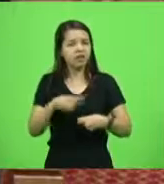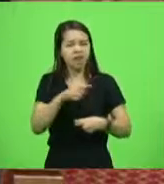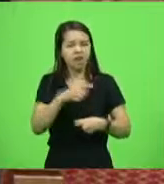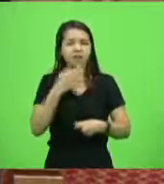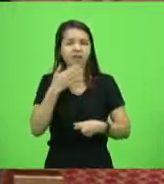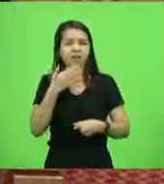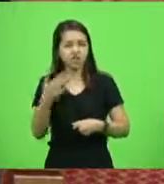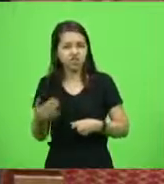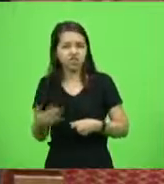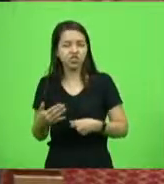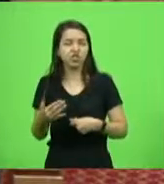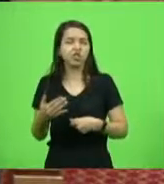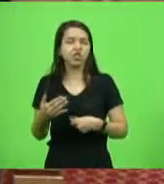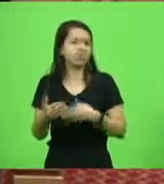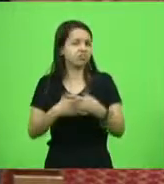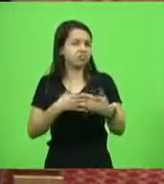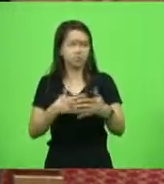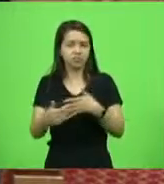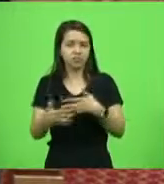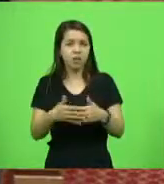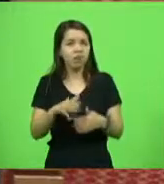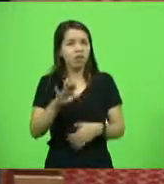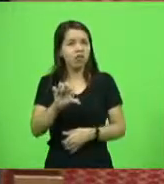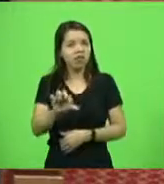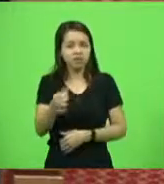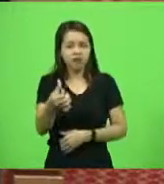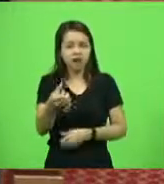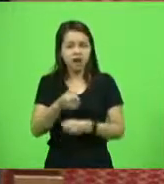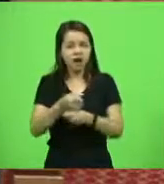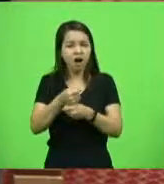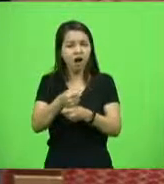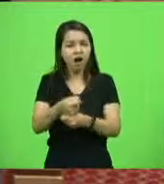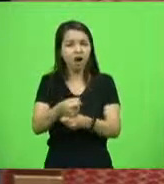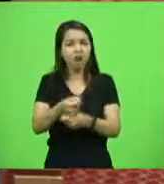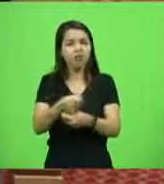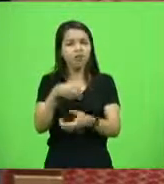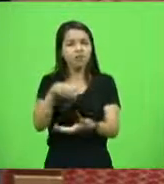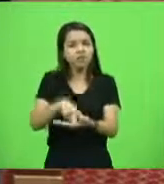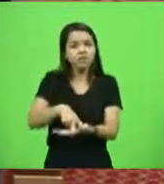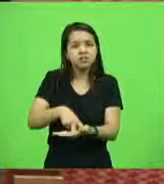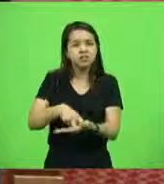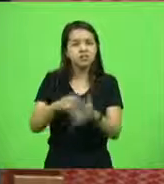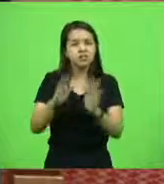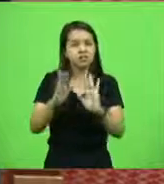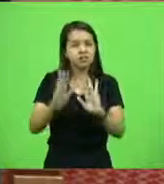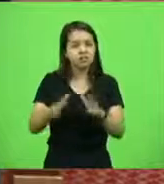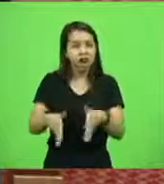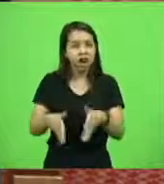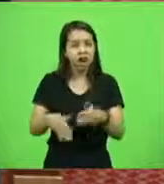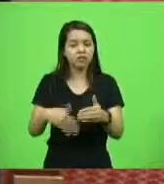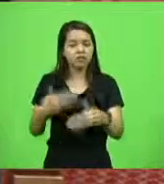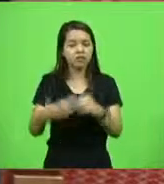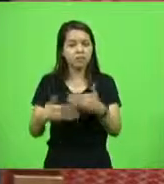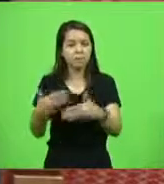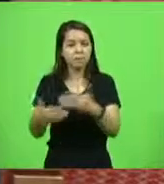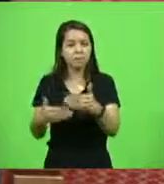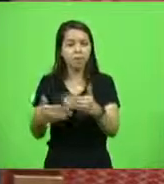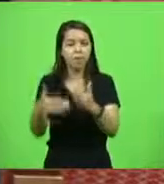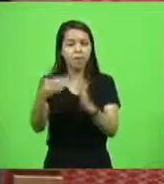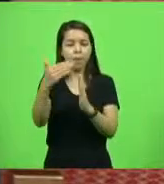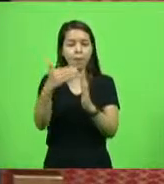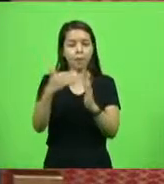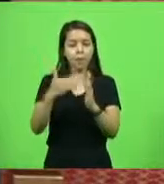marginal condenado a 96 anos de prisão receber progressão de regime para